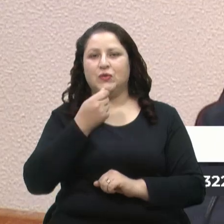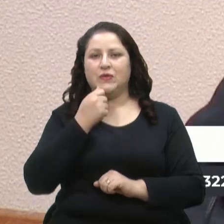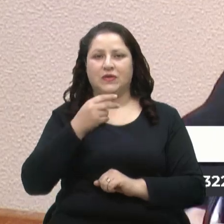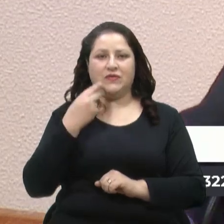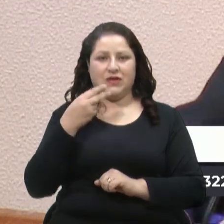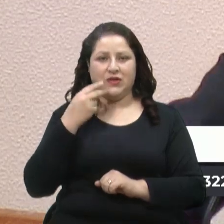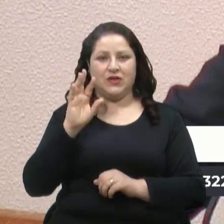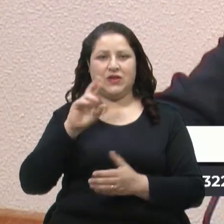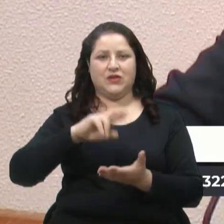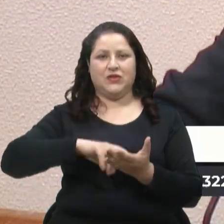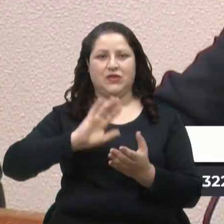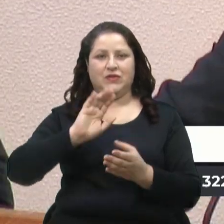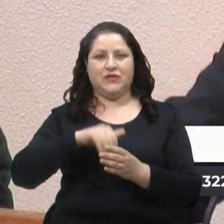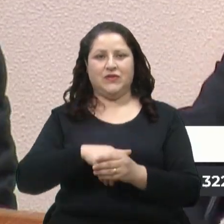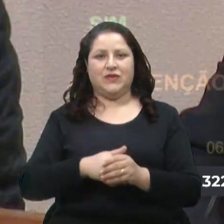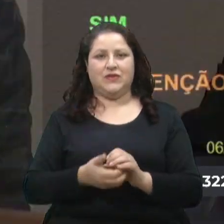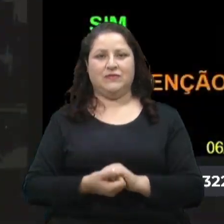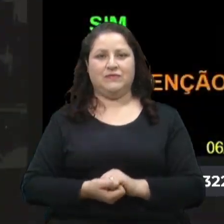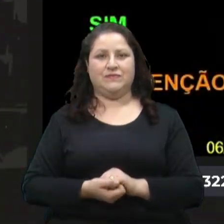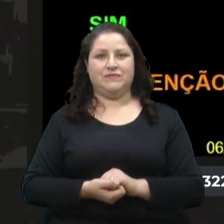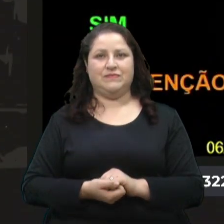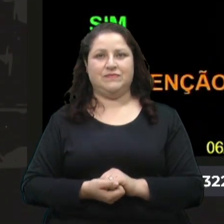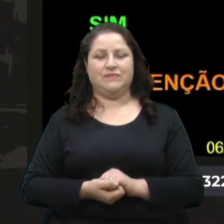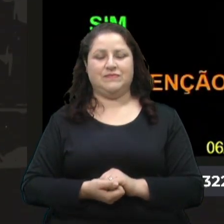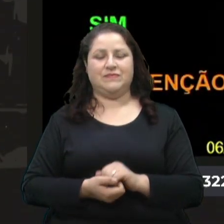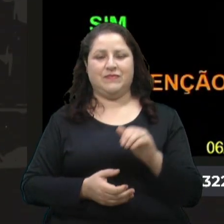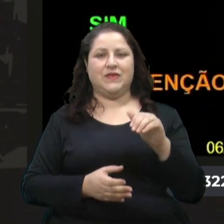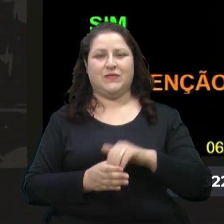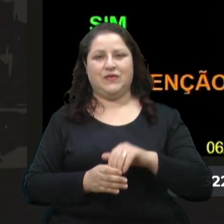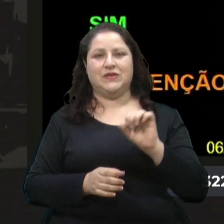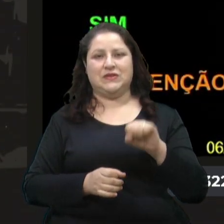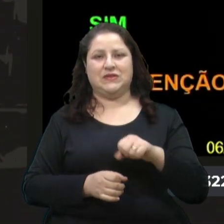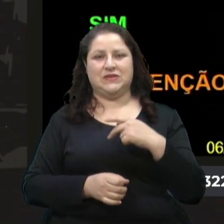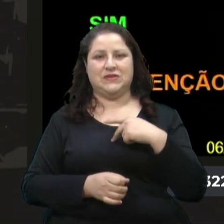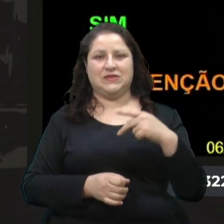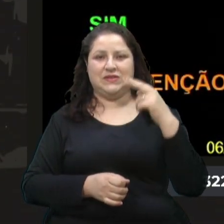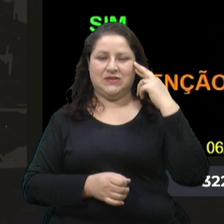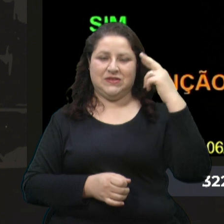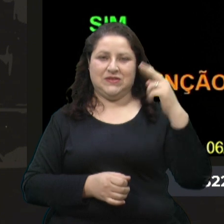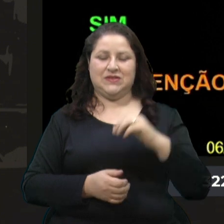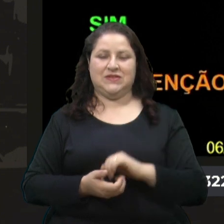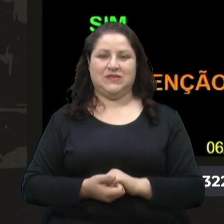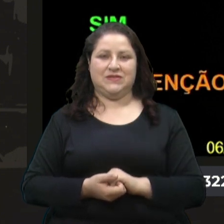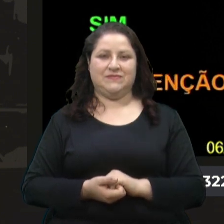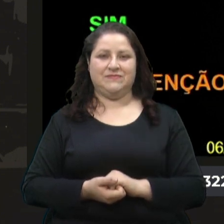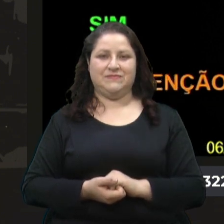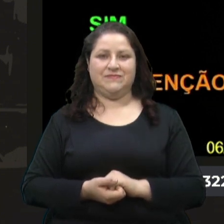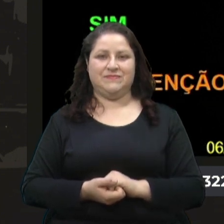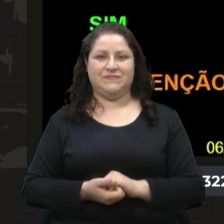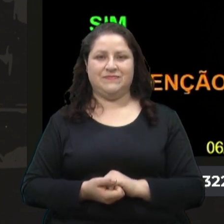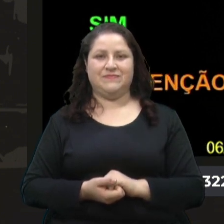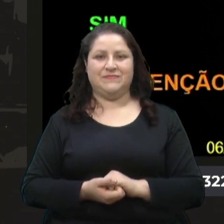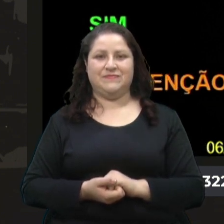Votos? Voto sim, Sr. Presidente. Lucas Carinhato vota sim.